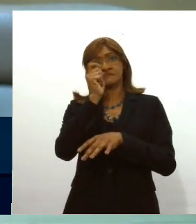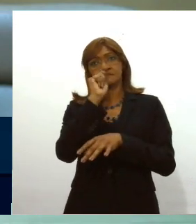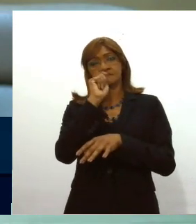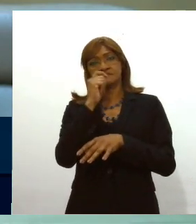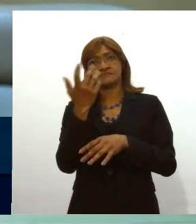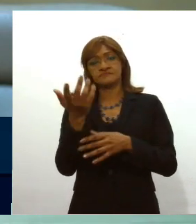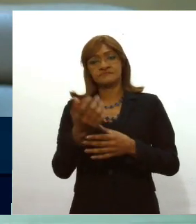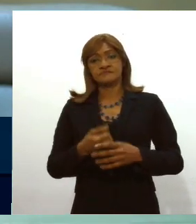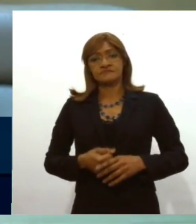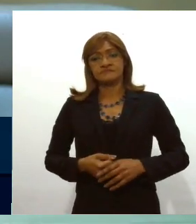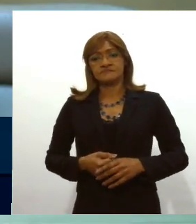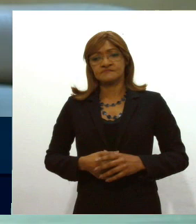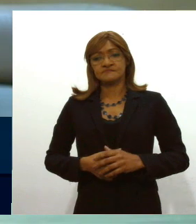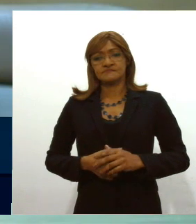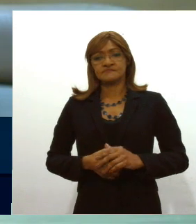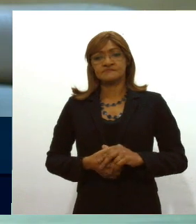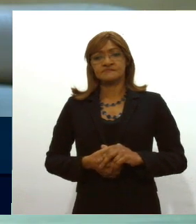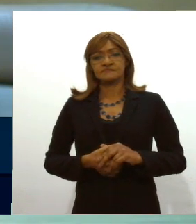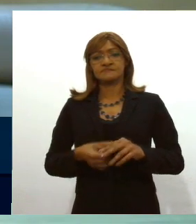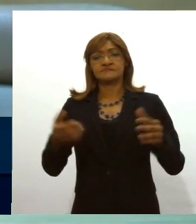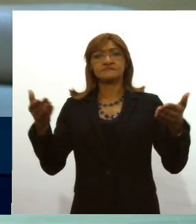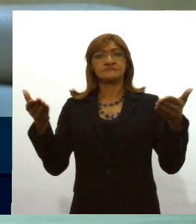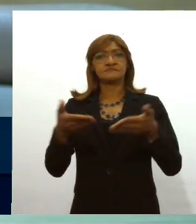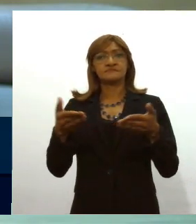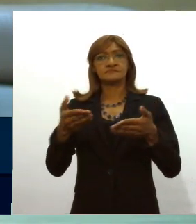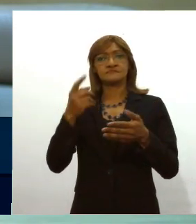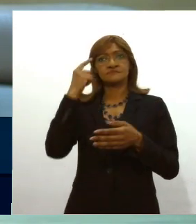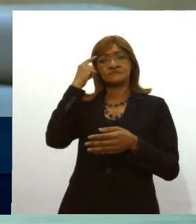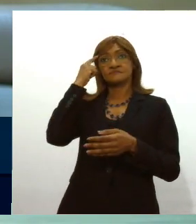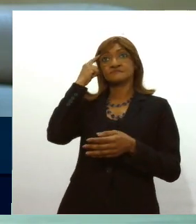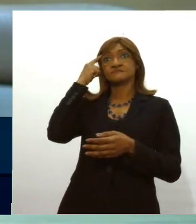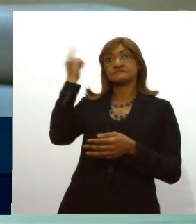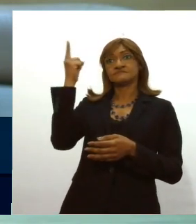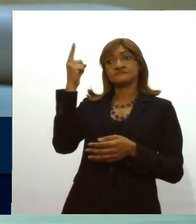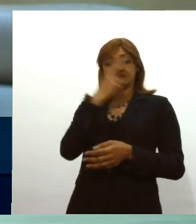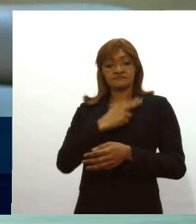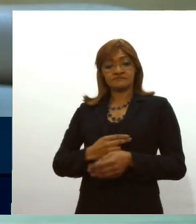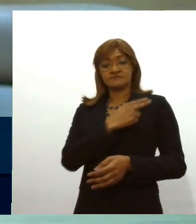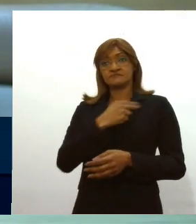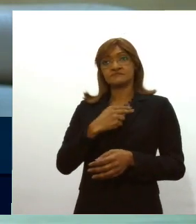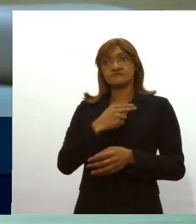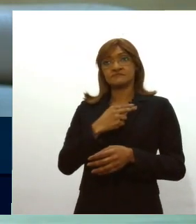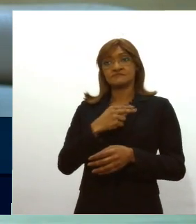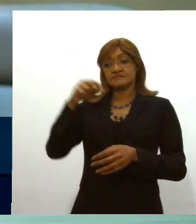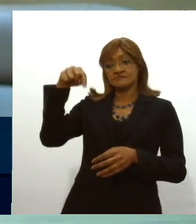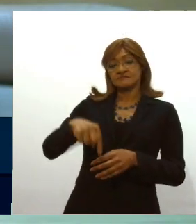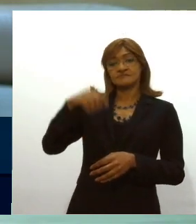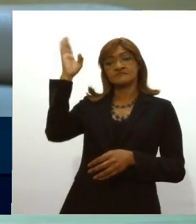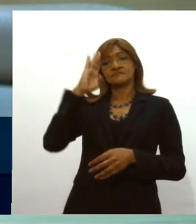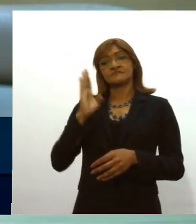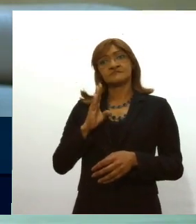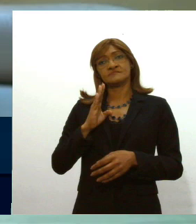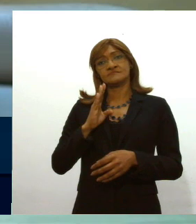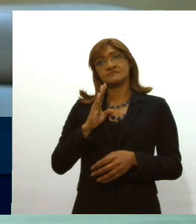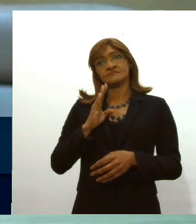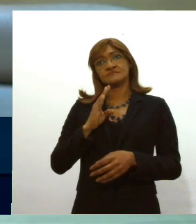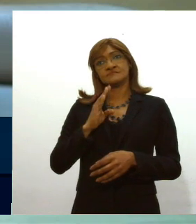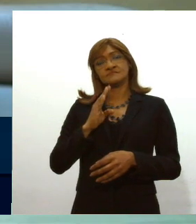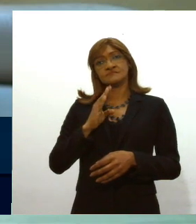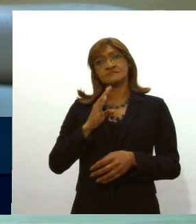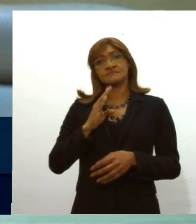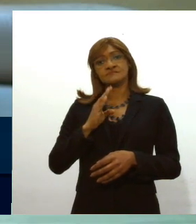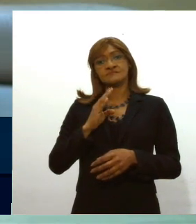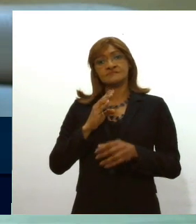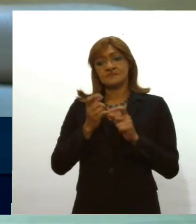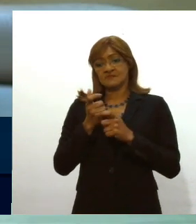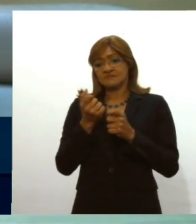Um exportador. Agora, você imagine o Uruguai. Agora, pense o Brasil, um país continental